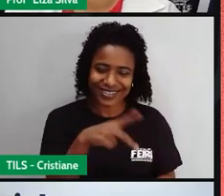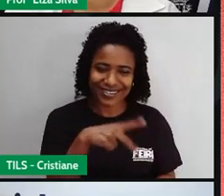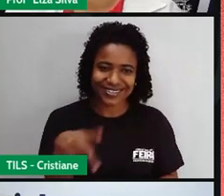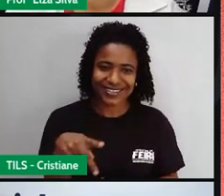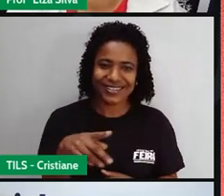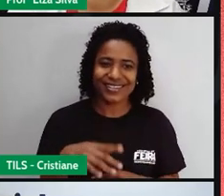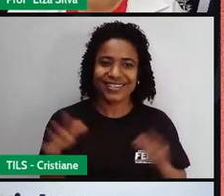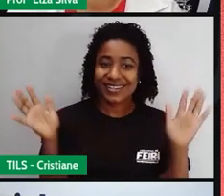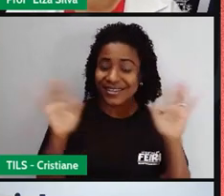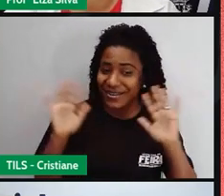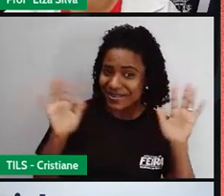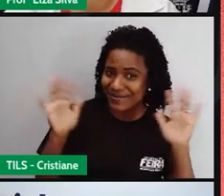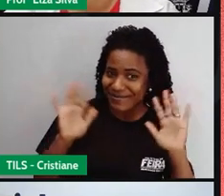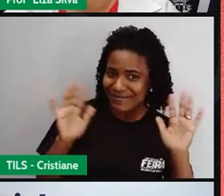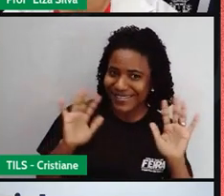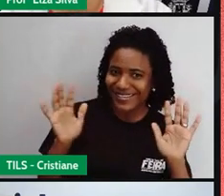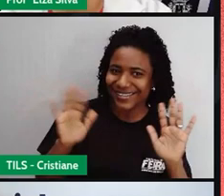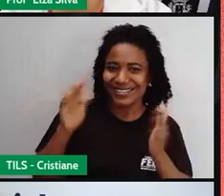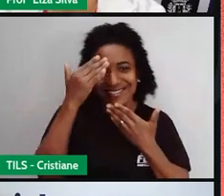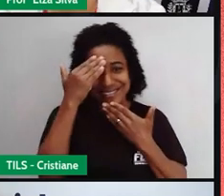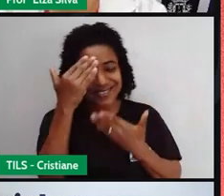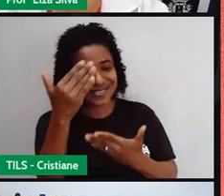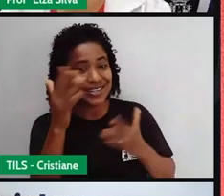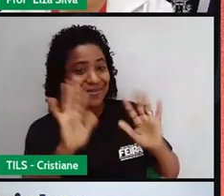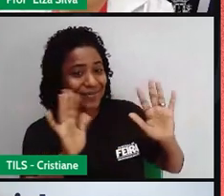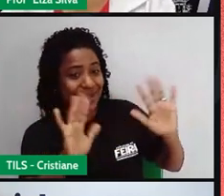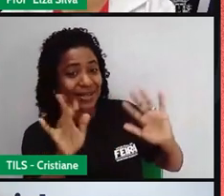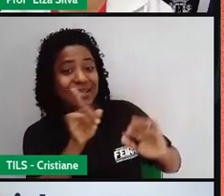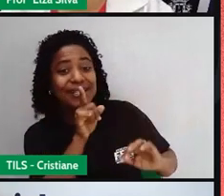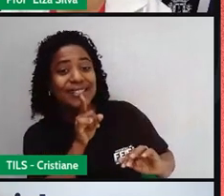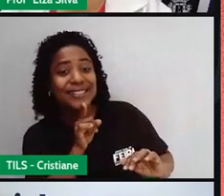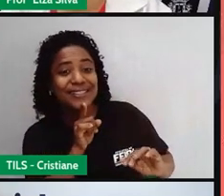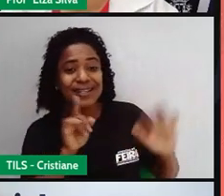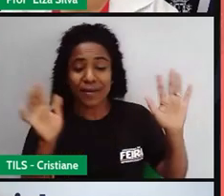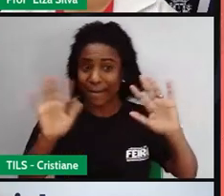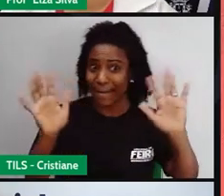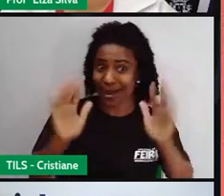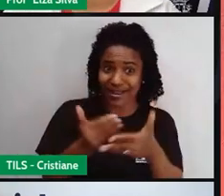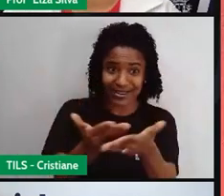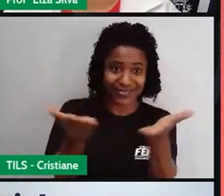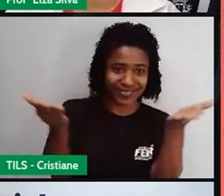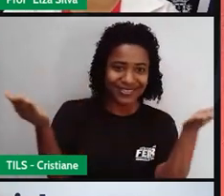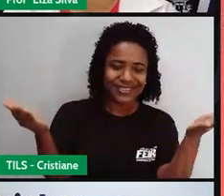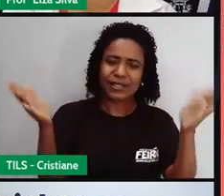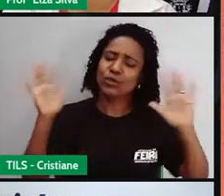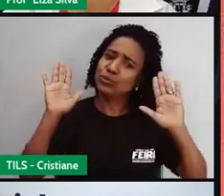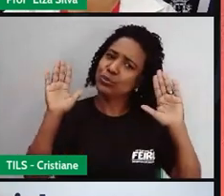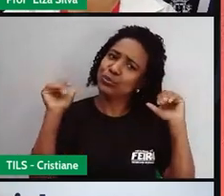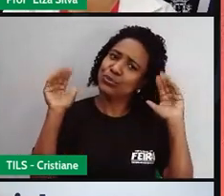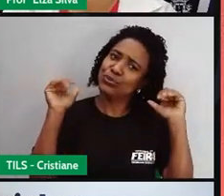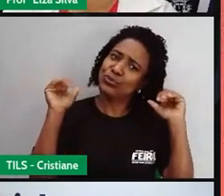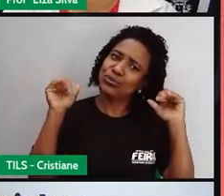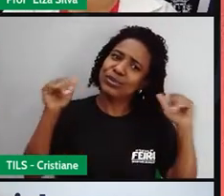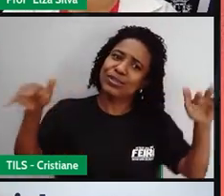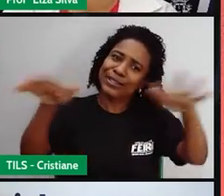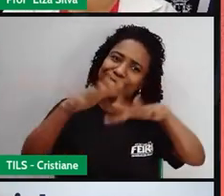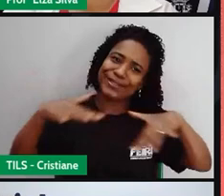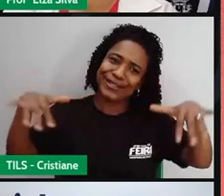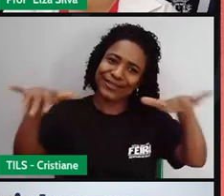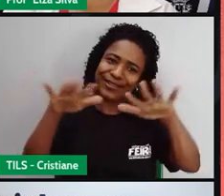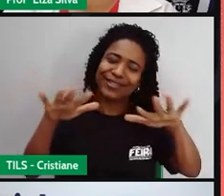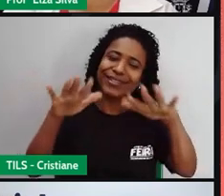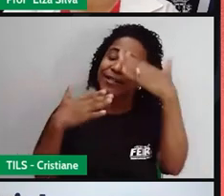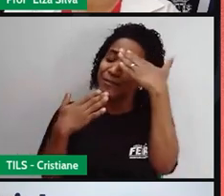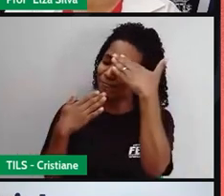Bye, teacher Elza. Bye, Chris. Bye, students. Tchau pra todos. Thank you so much, teacher